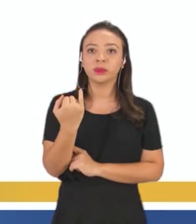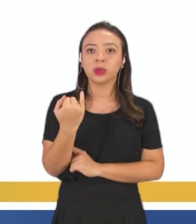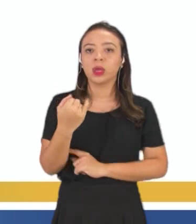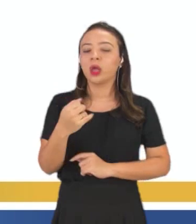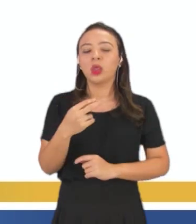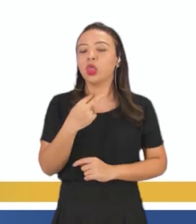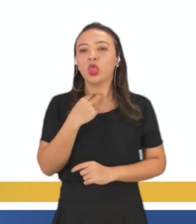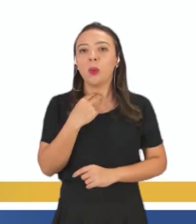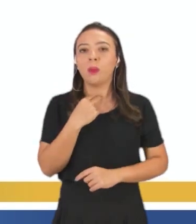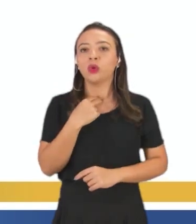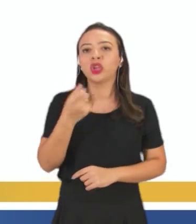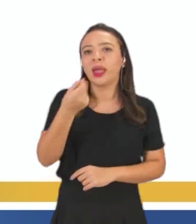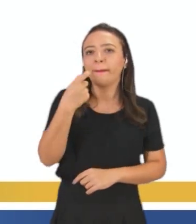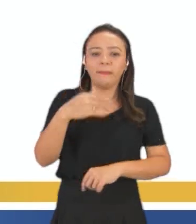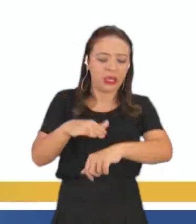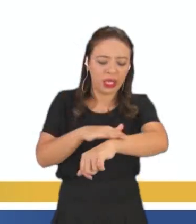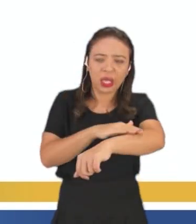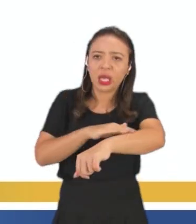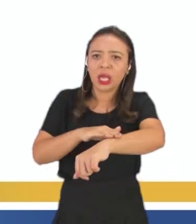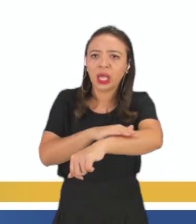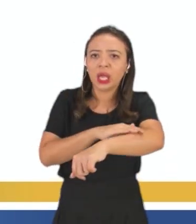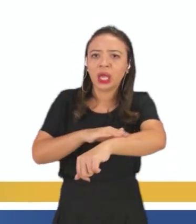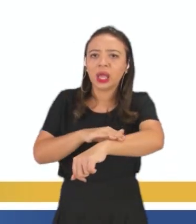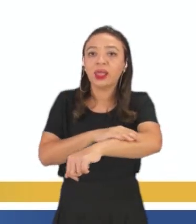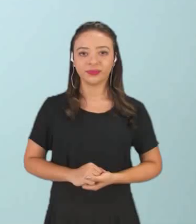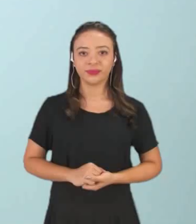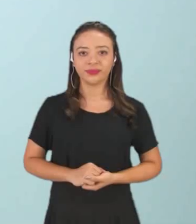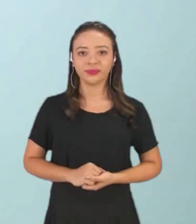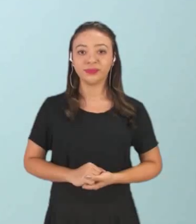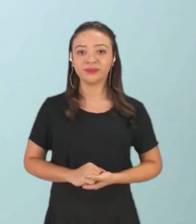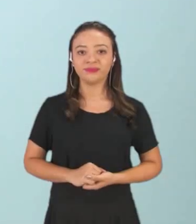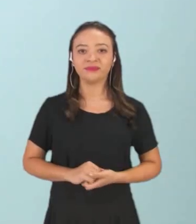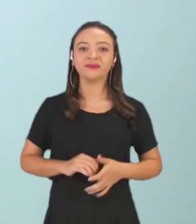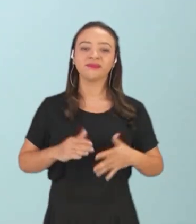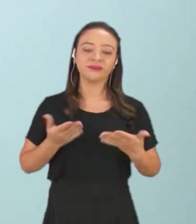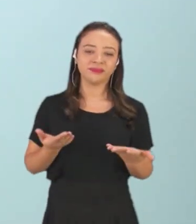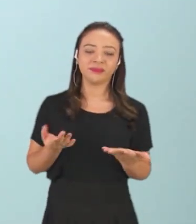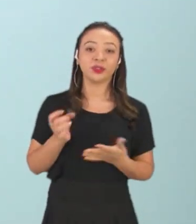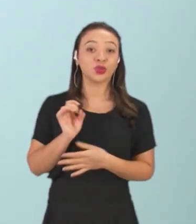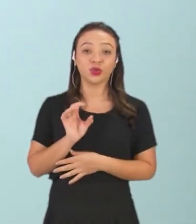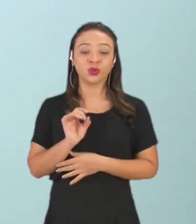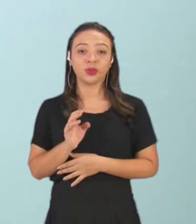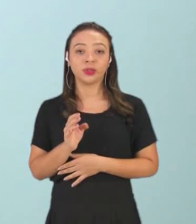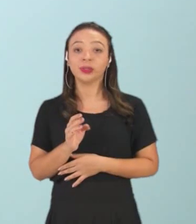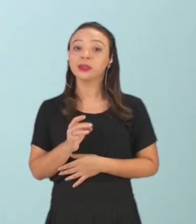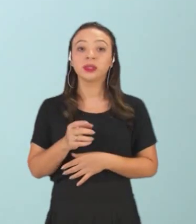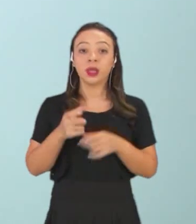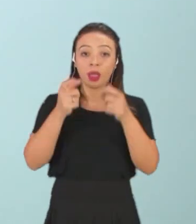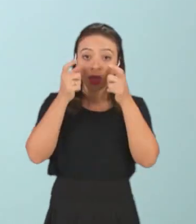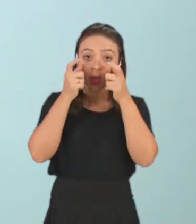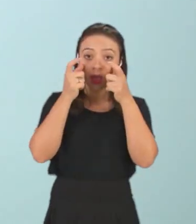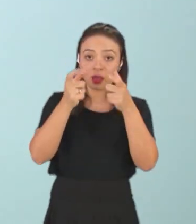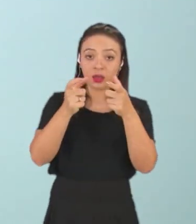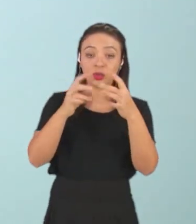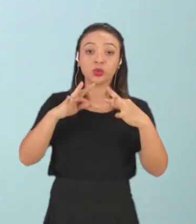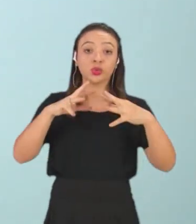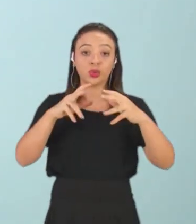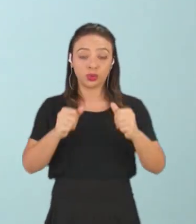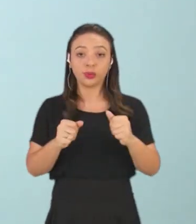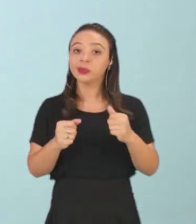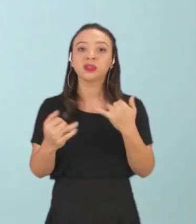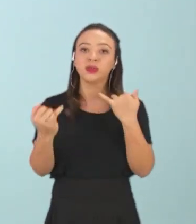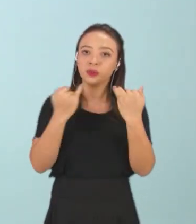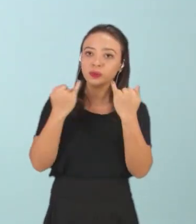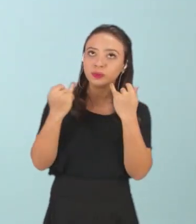tipo de pomada, bicarbonato de sódio, nem creme de etal. Por hoje é só, né? Fique atento a esses conteúdos,